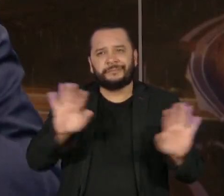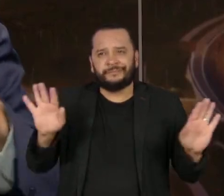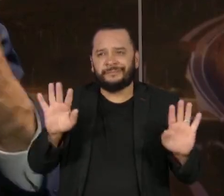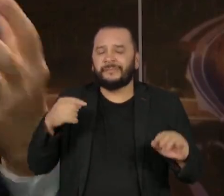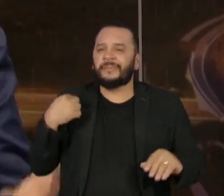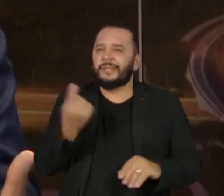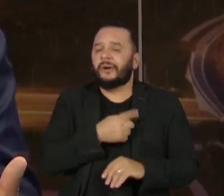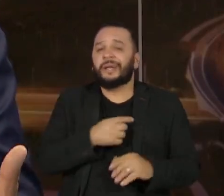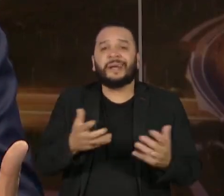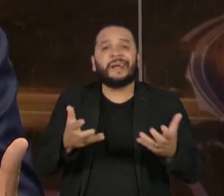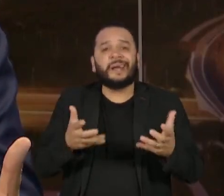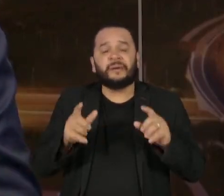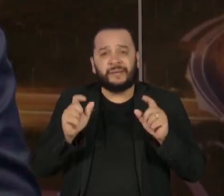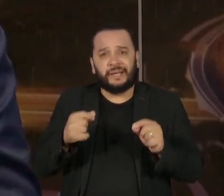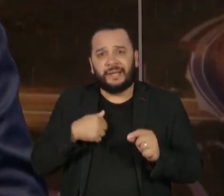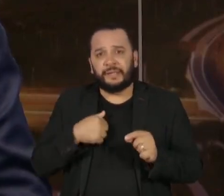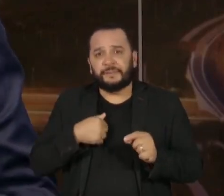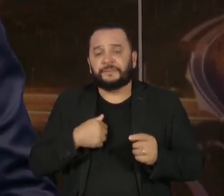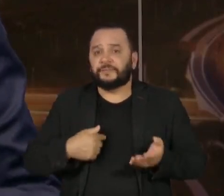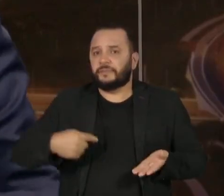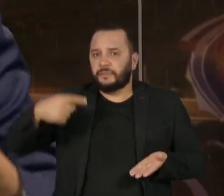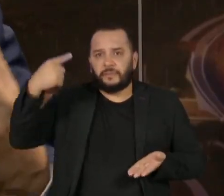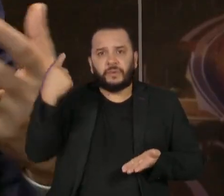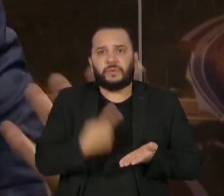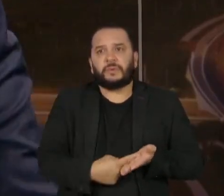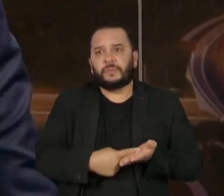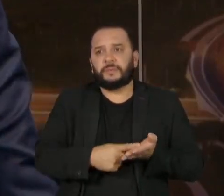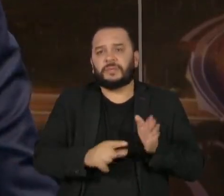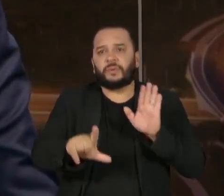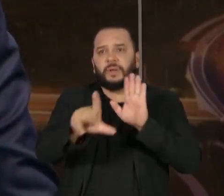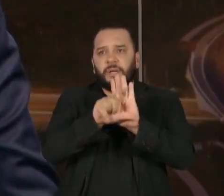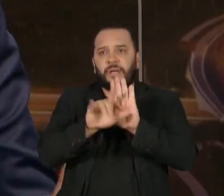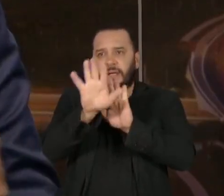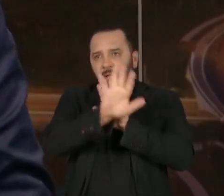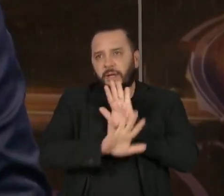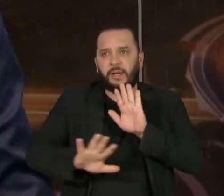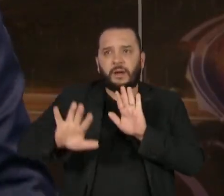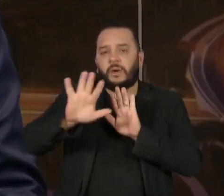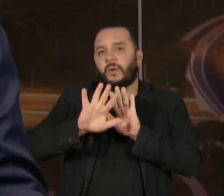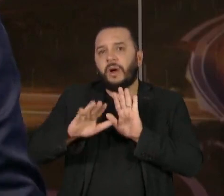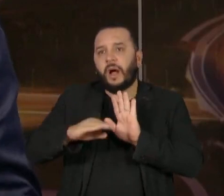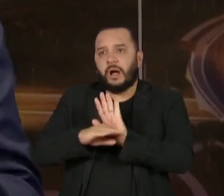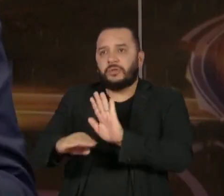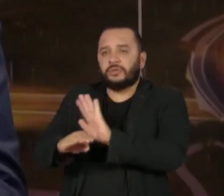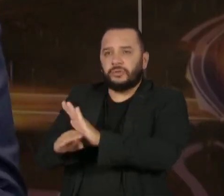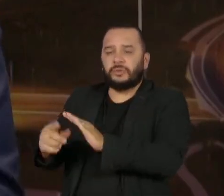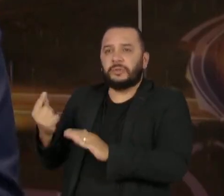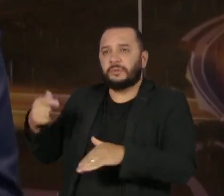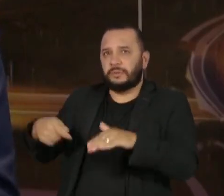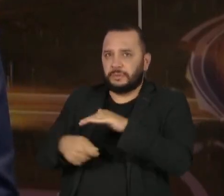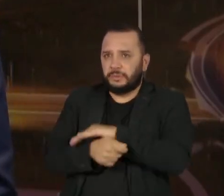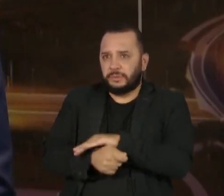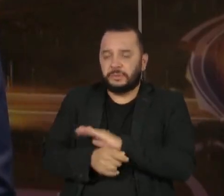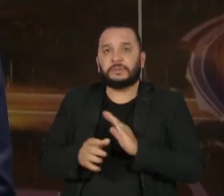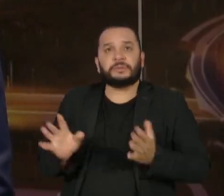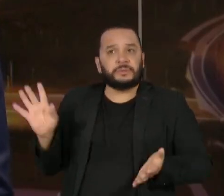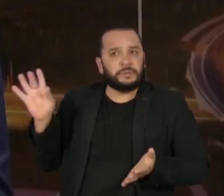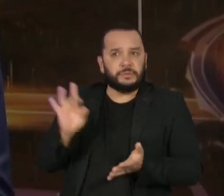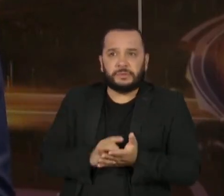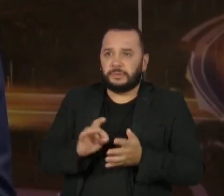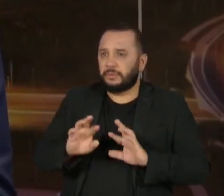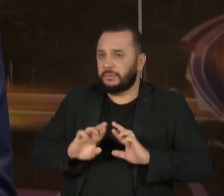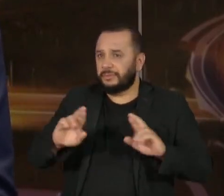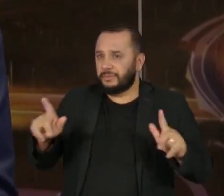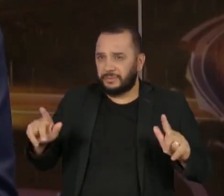o marco legal seja facilitador do investimento. As realidades são diferentes, não adianta